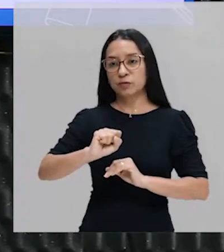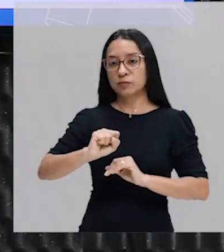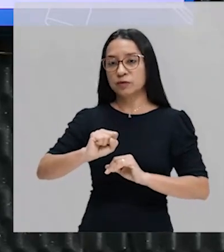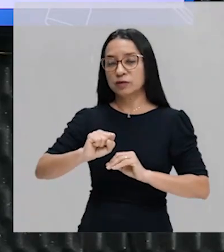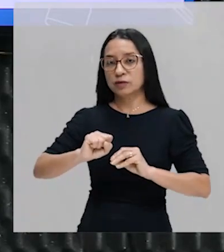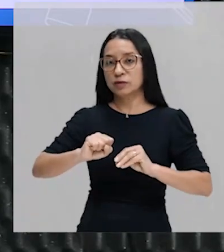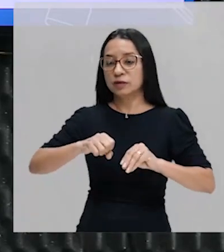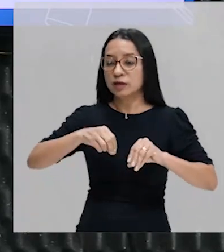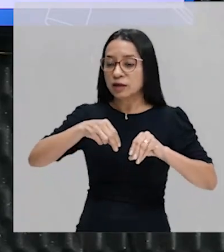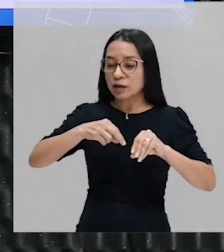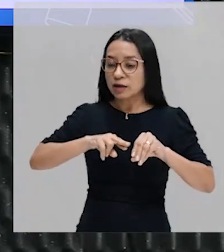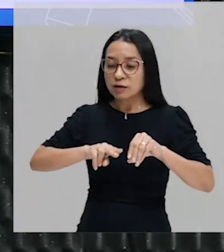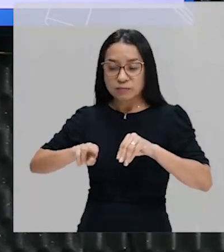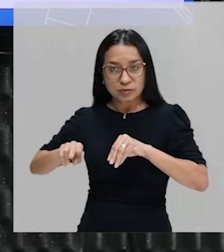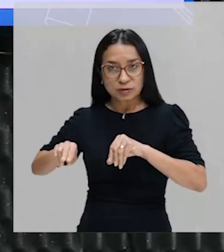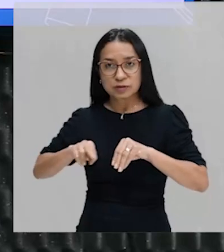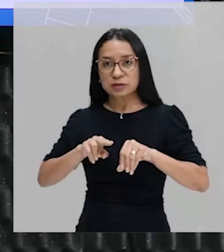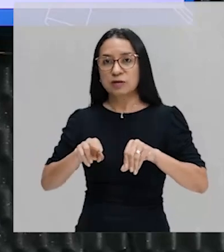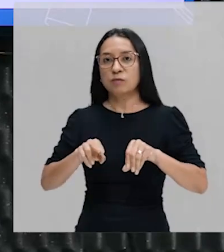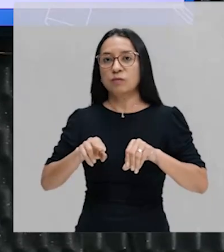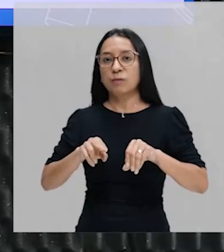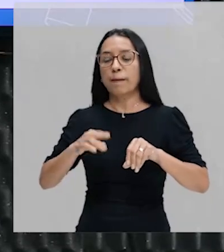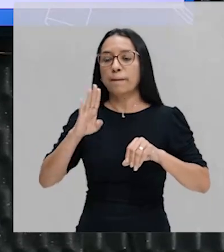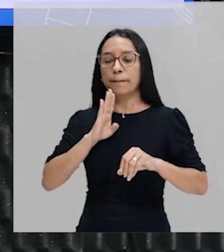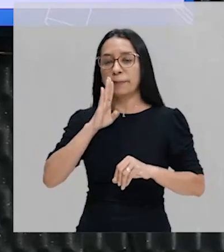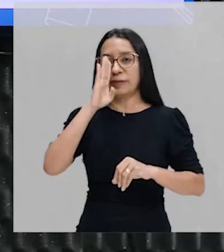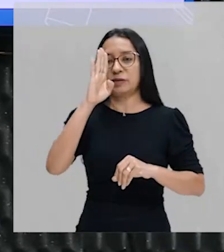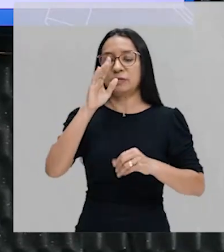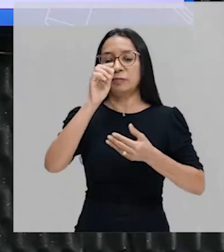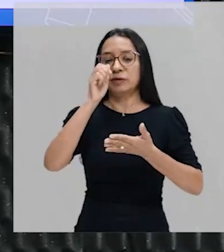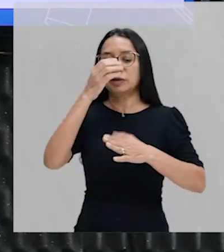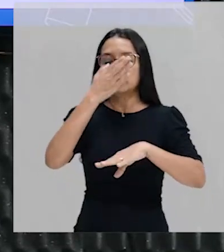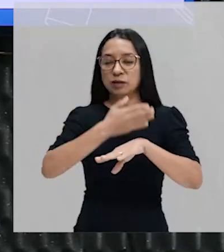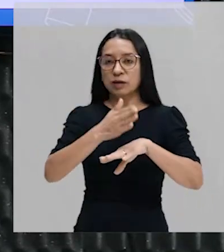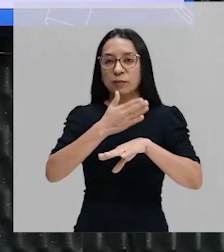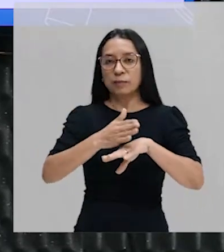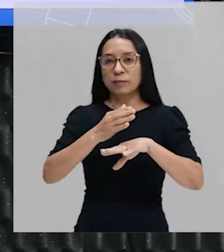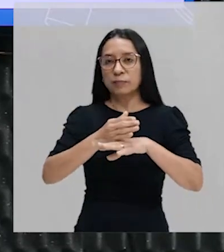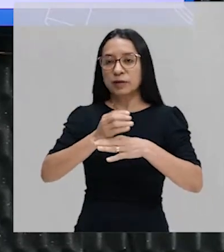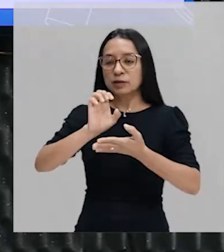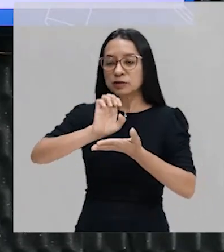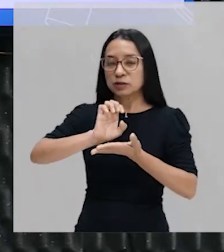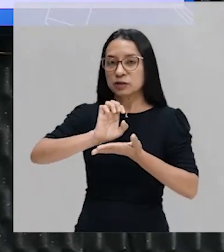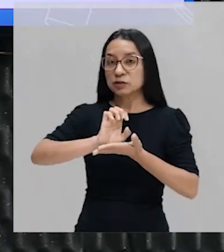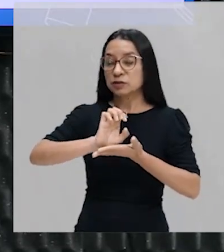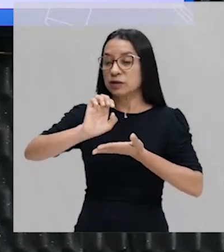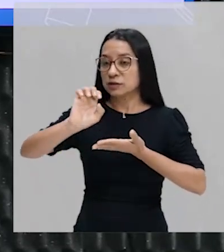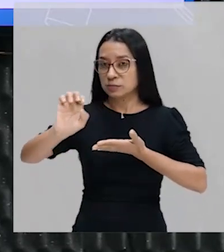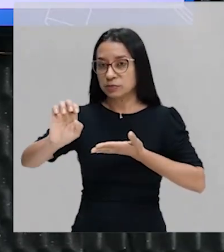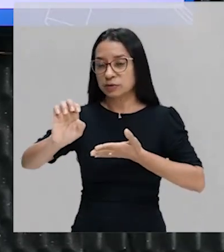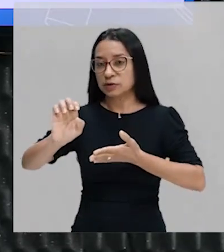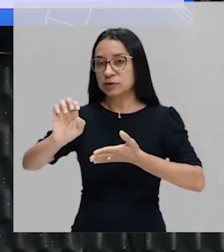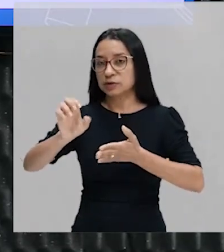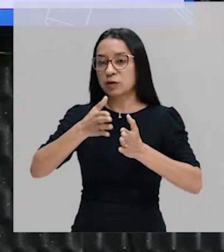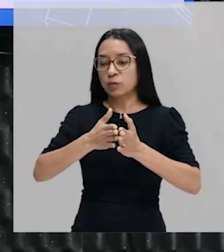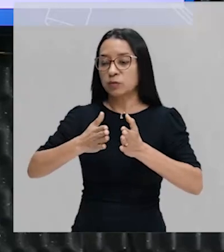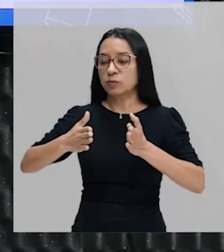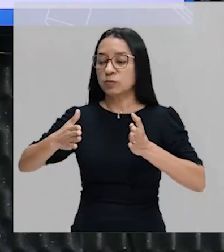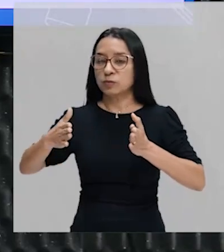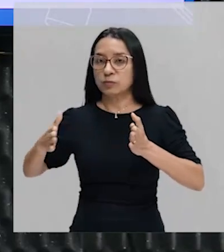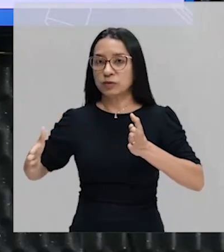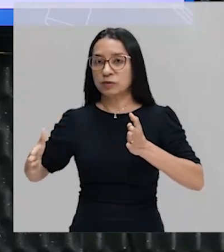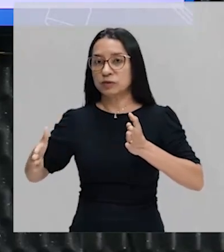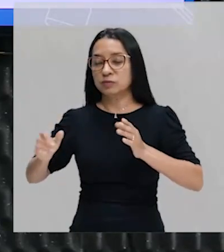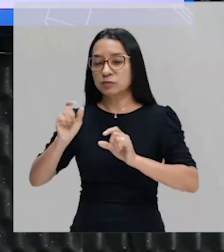que foram as duas principais atividades de exportação do período da colonização, propriamente